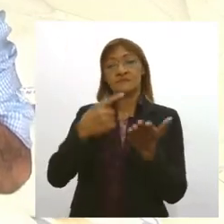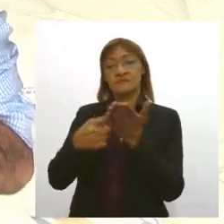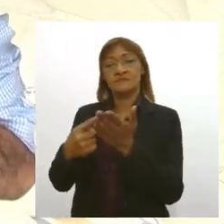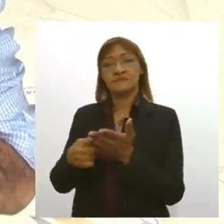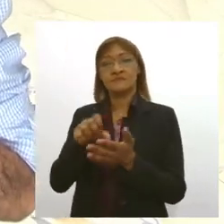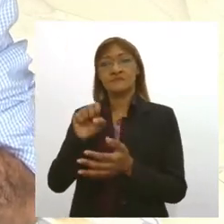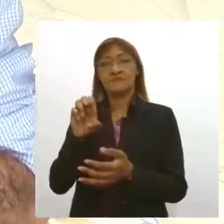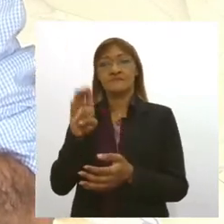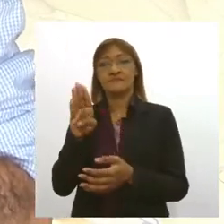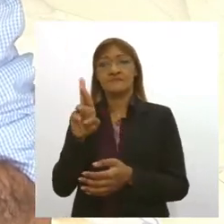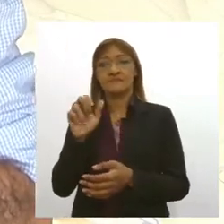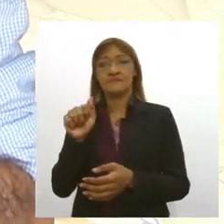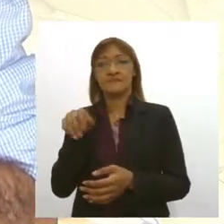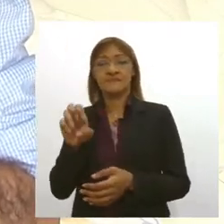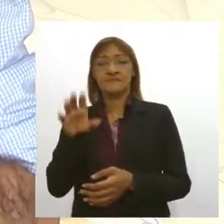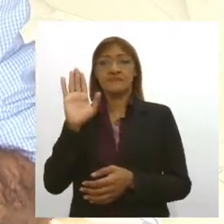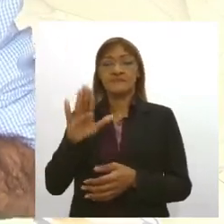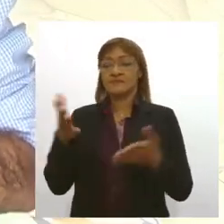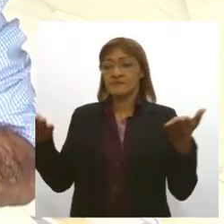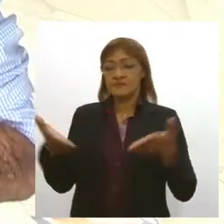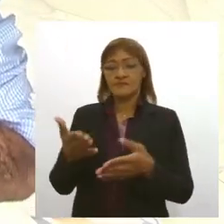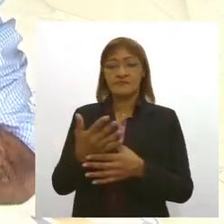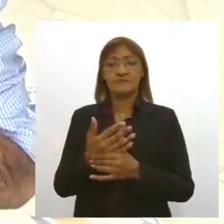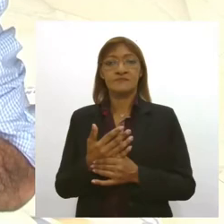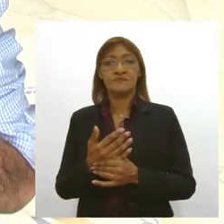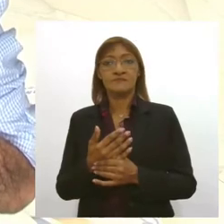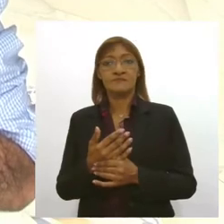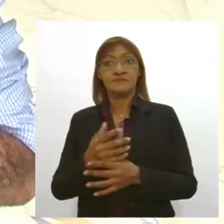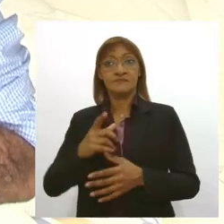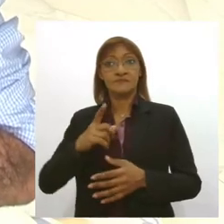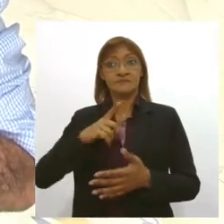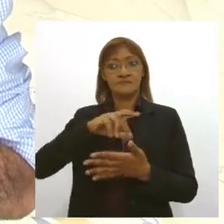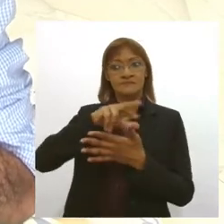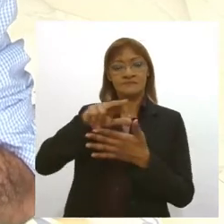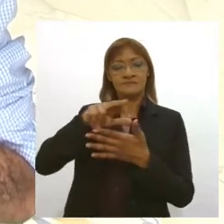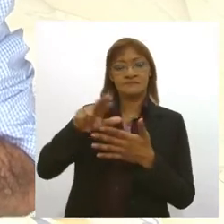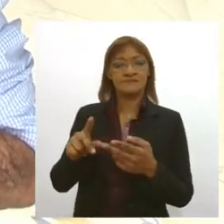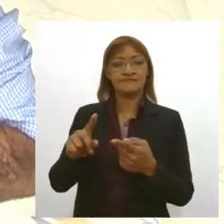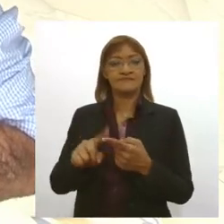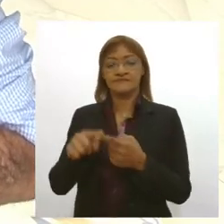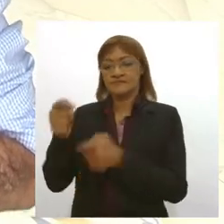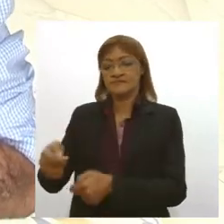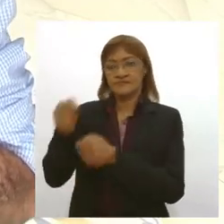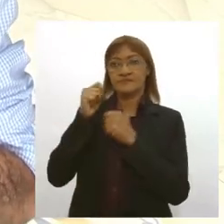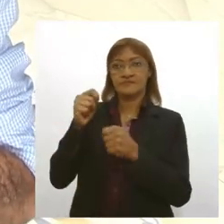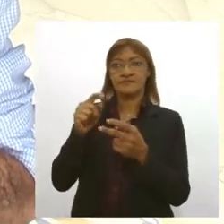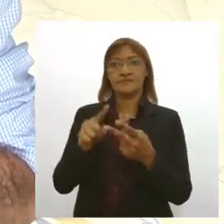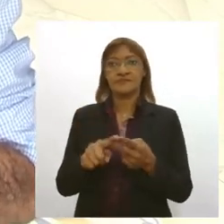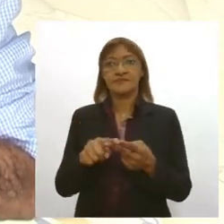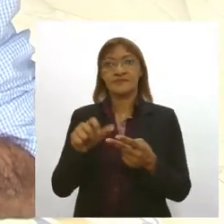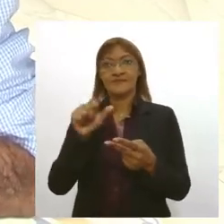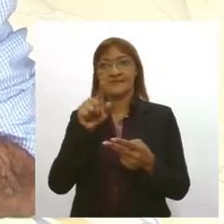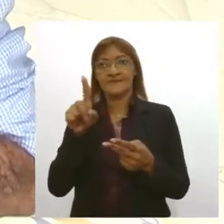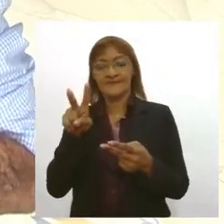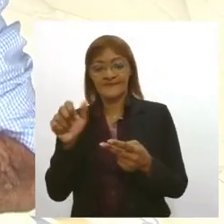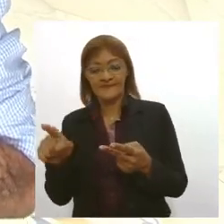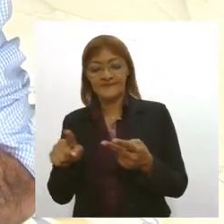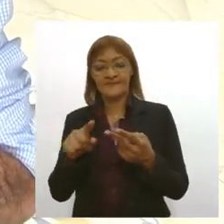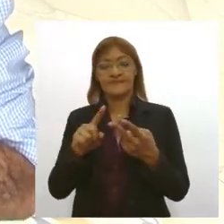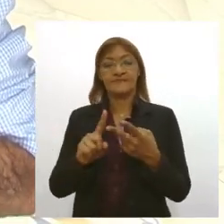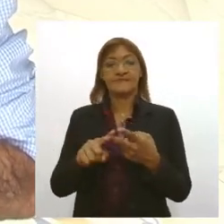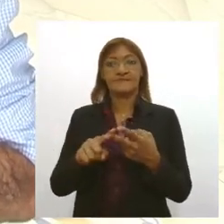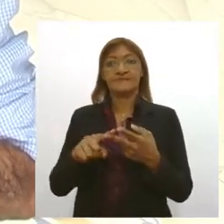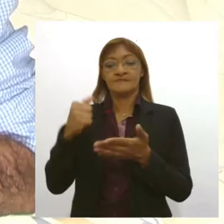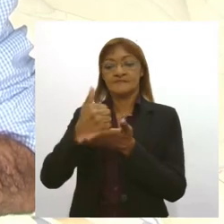e podíamos fazer isso então hoje nós temos um leque de atividades nós temos macaxeira vaco tapioca vaco nós hoje produzimos bolo de